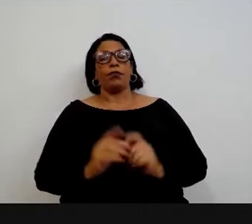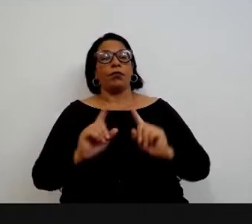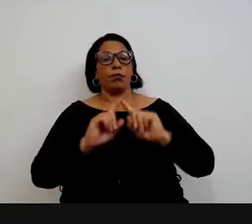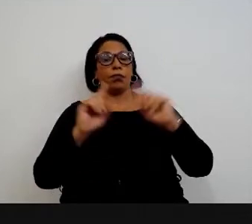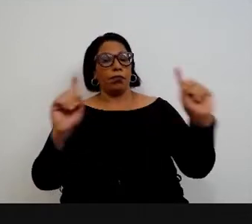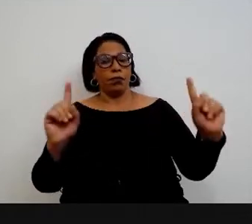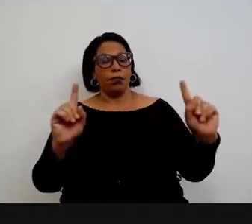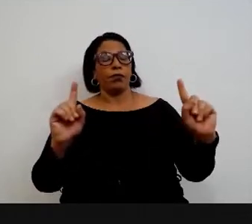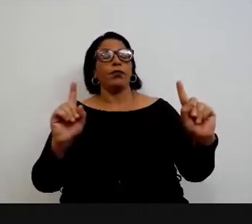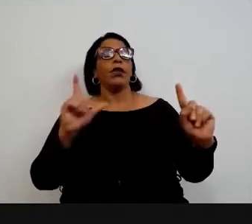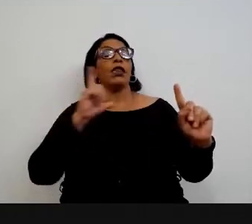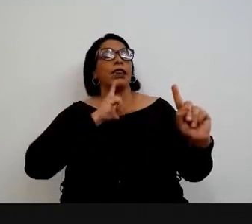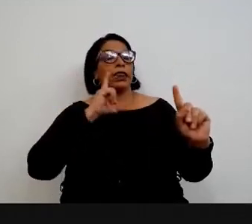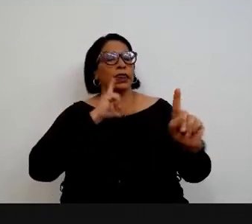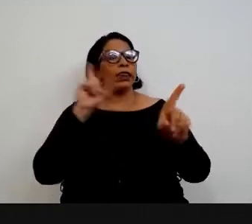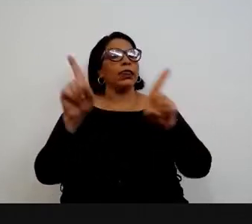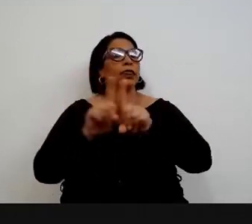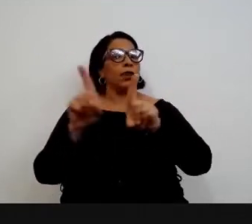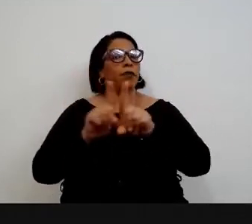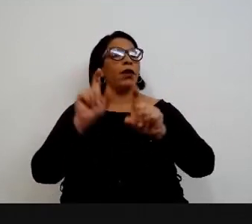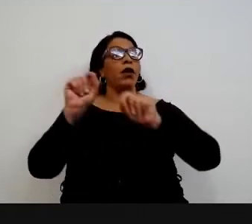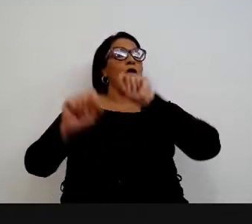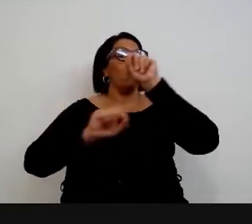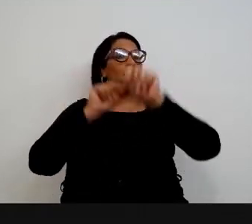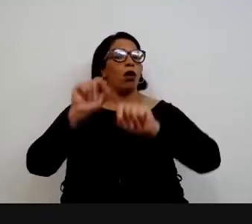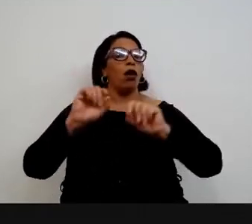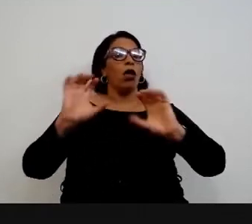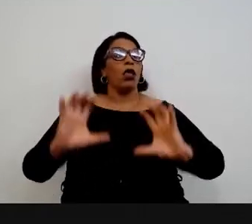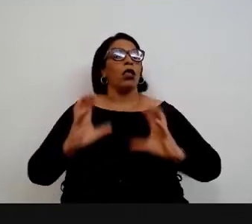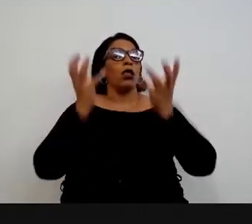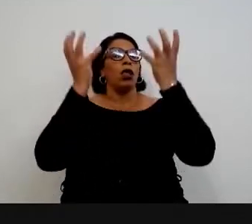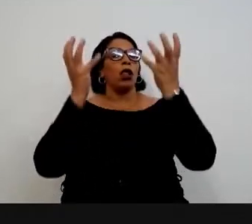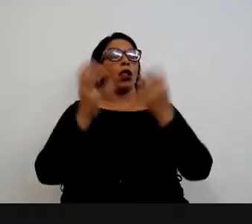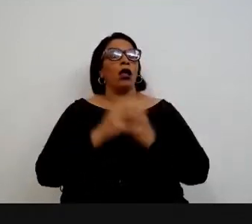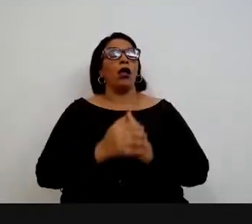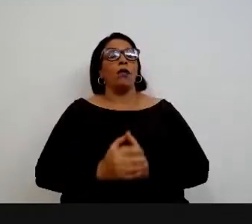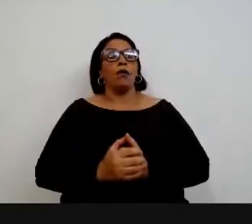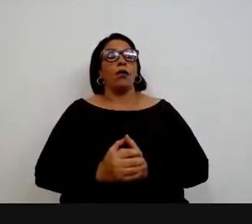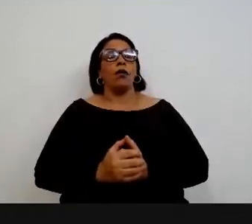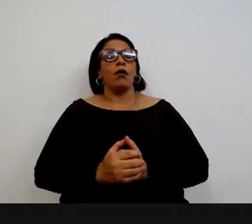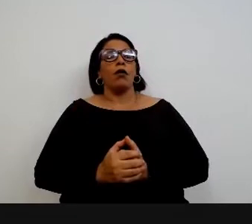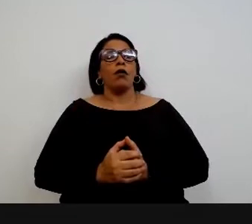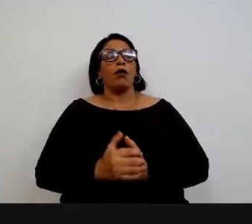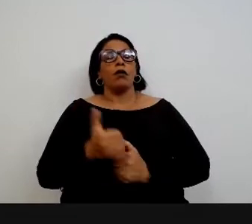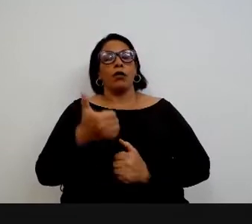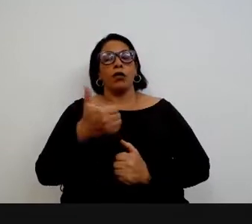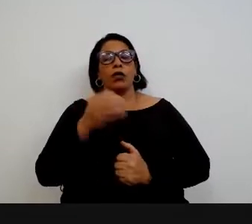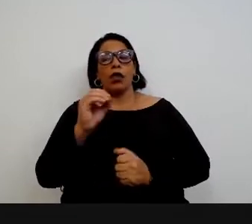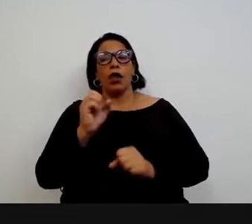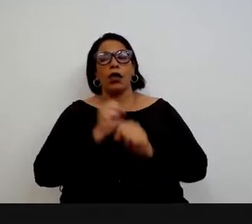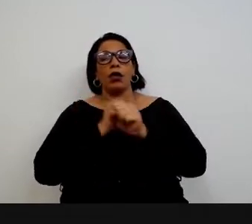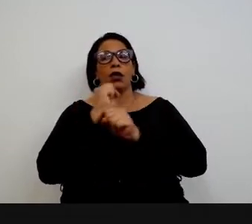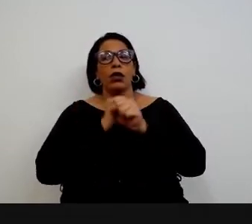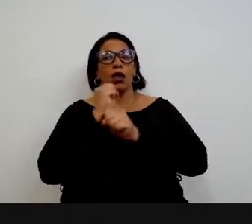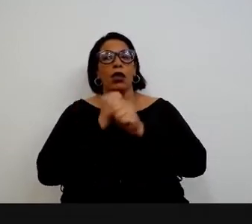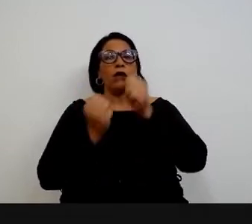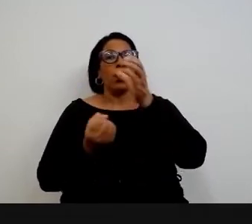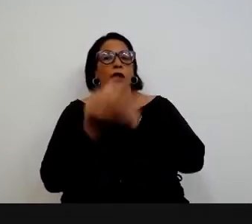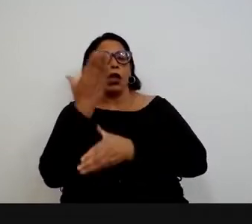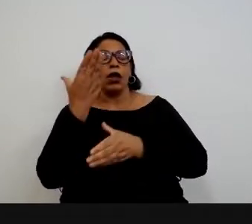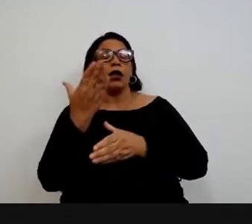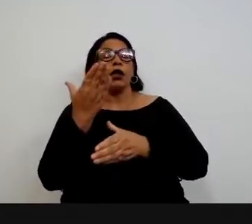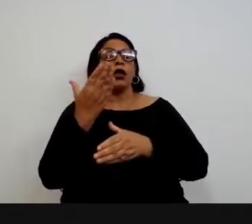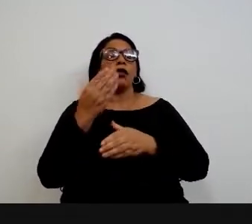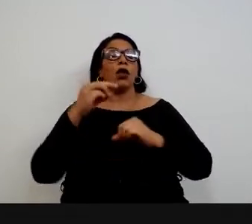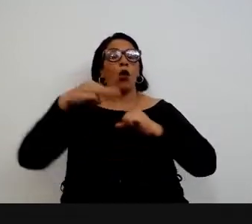Mas temos também a celebrar os 10 anos de criação do